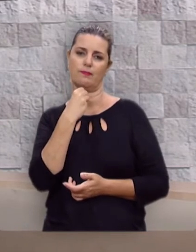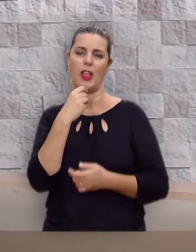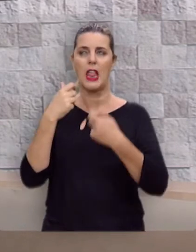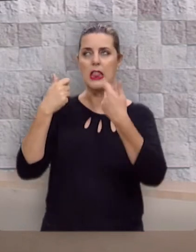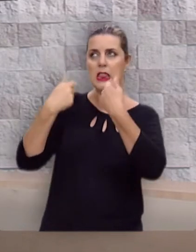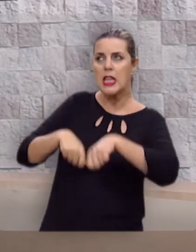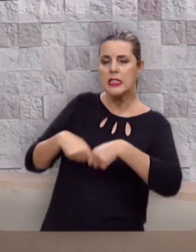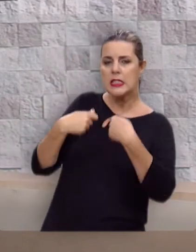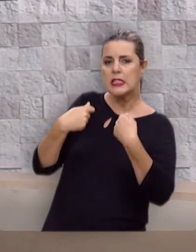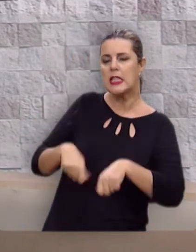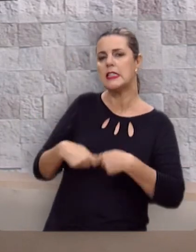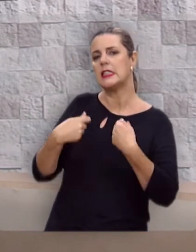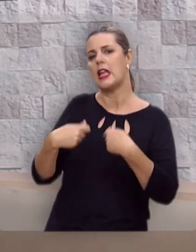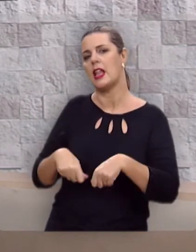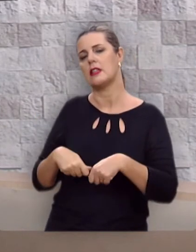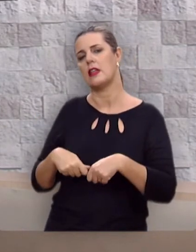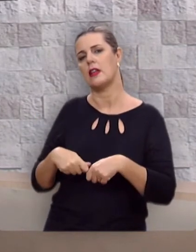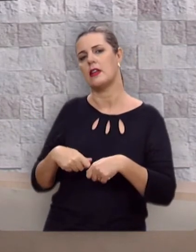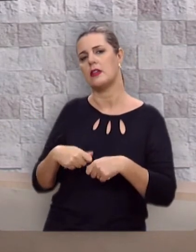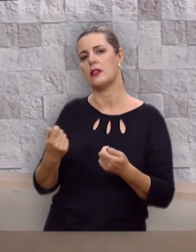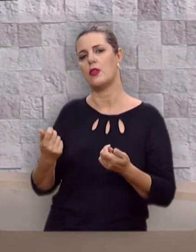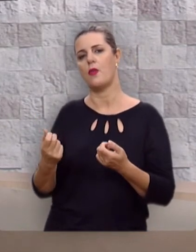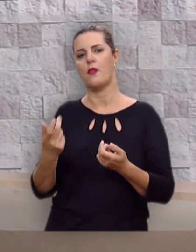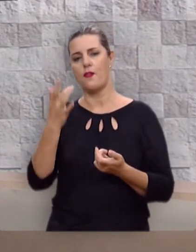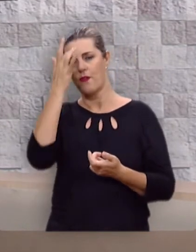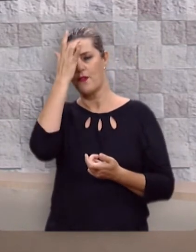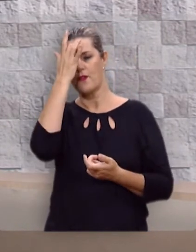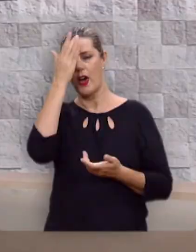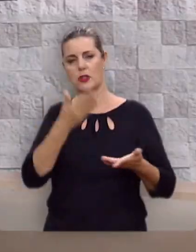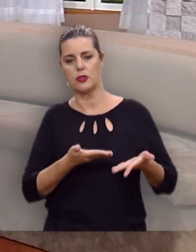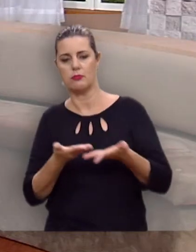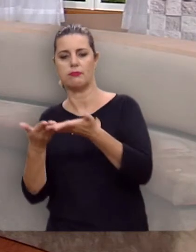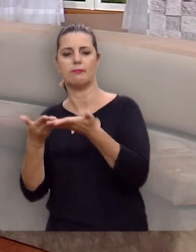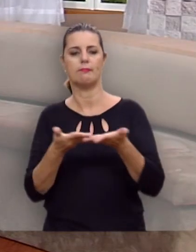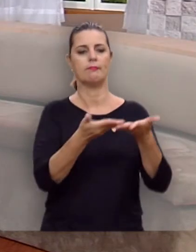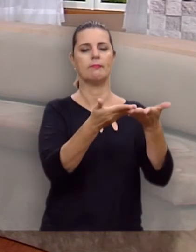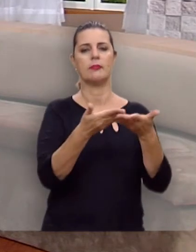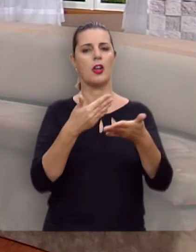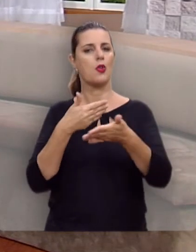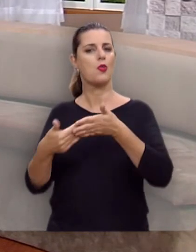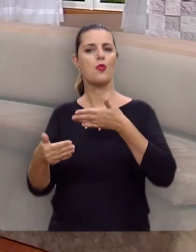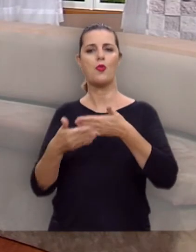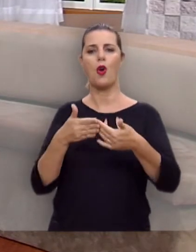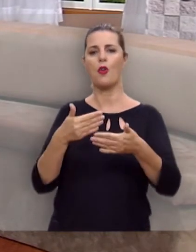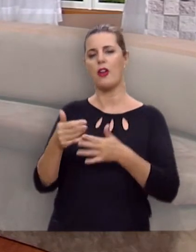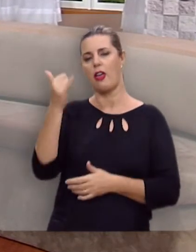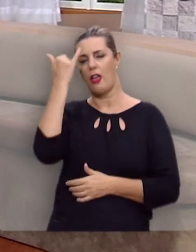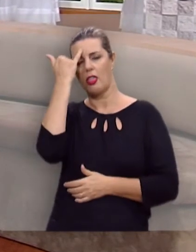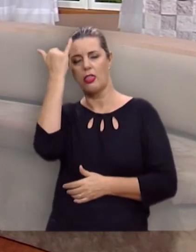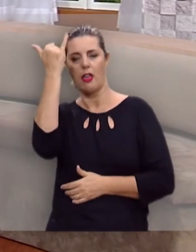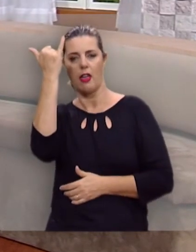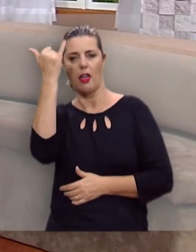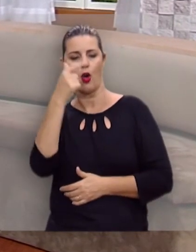dependentes e vulneráveis. Qualquer pretensão